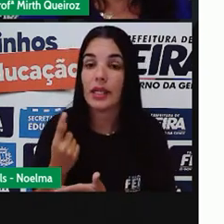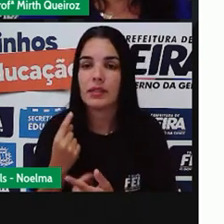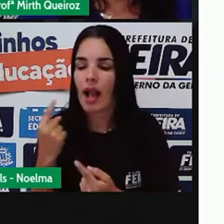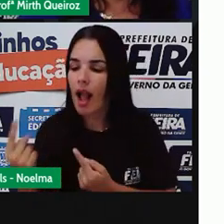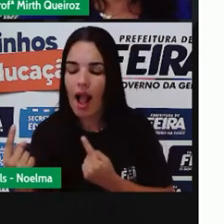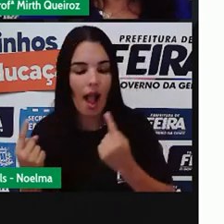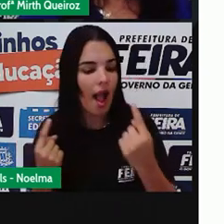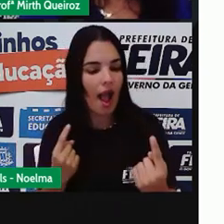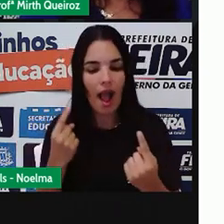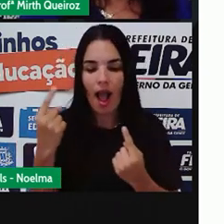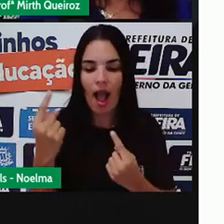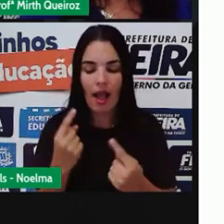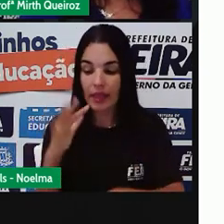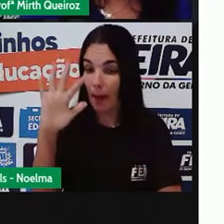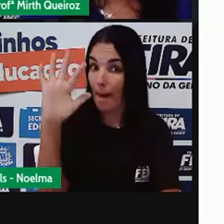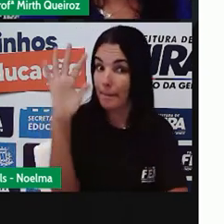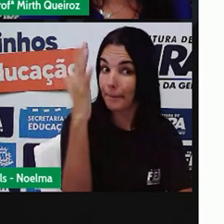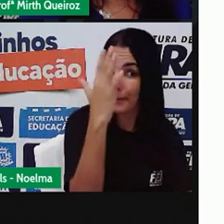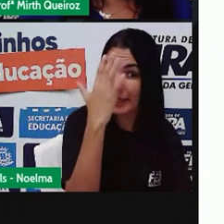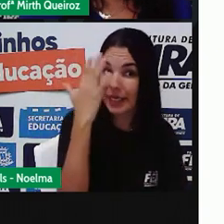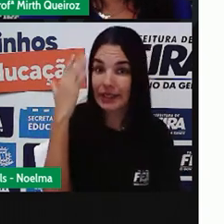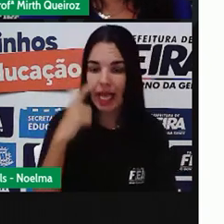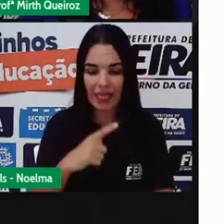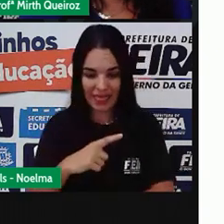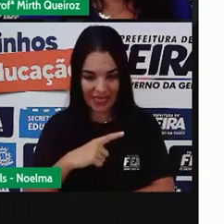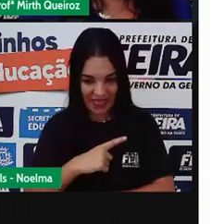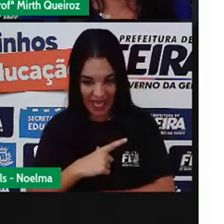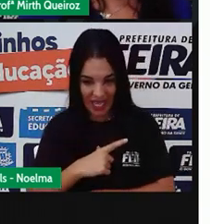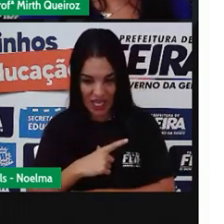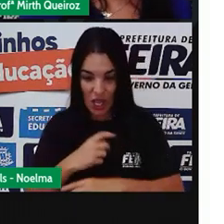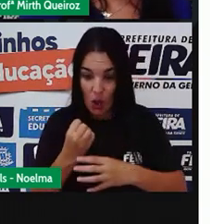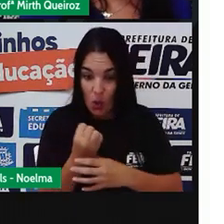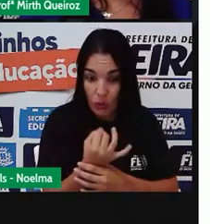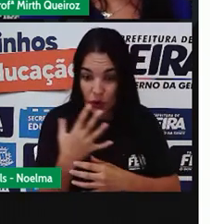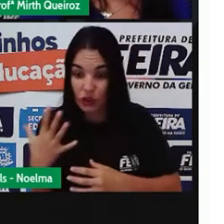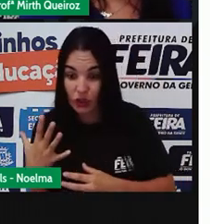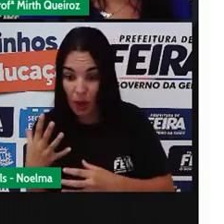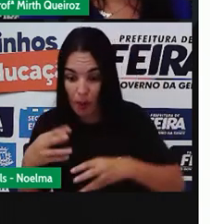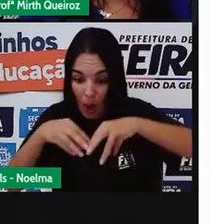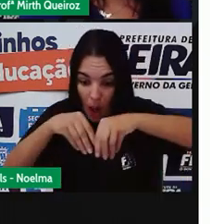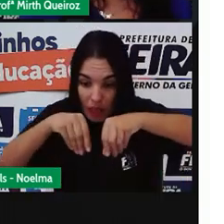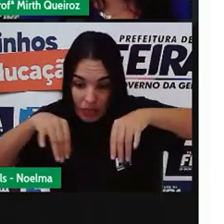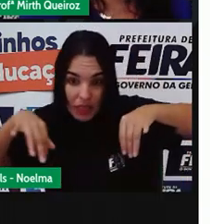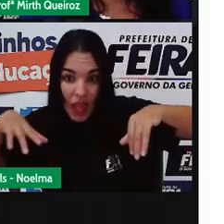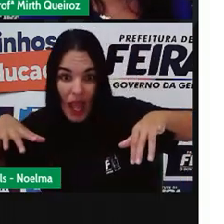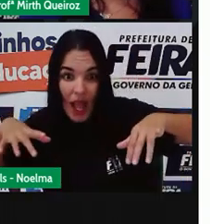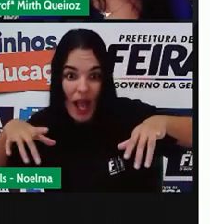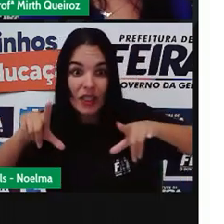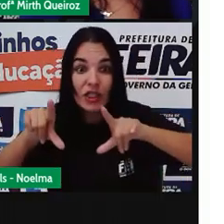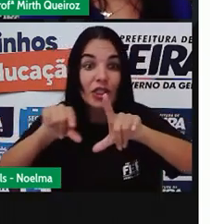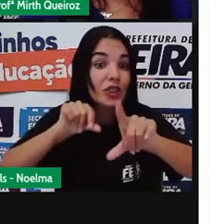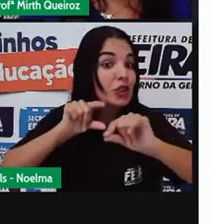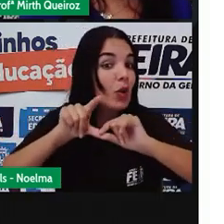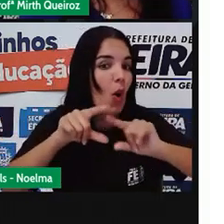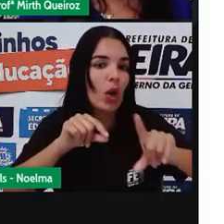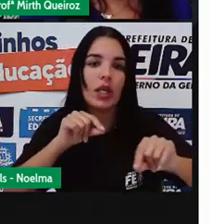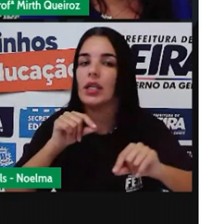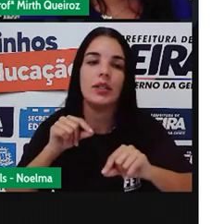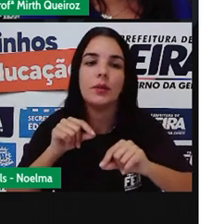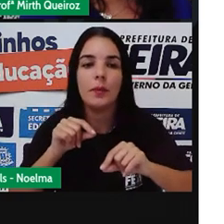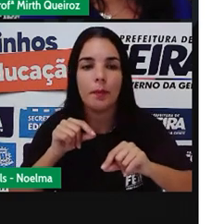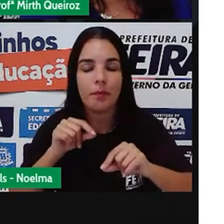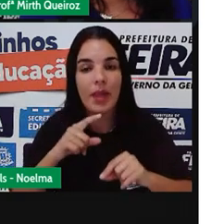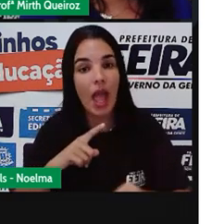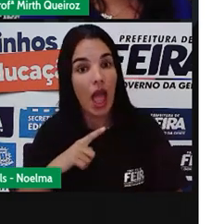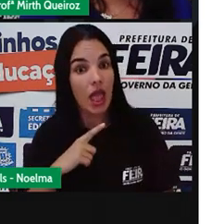planta, existe um tipo de solo específico. Esse solo umífero, ele é mais nutritivo? Ele é. E